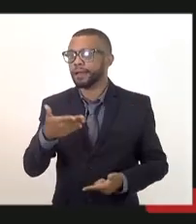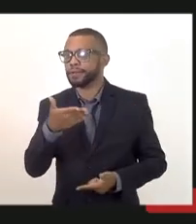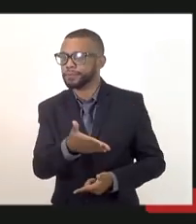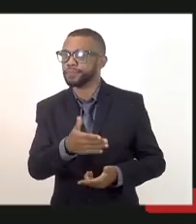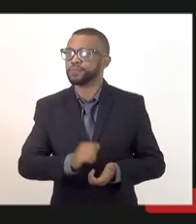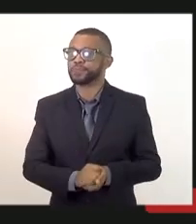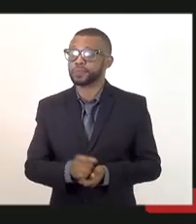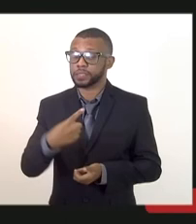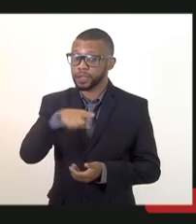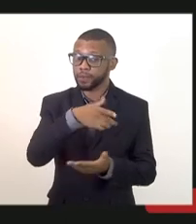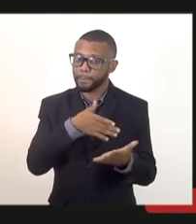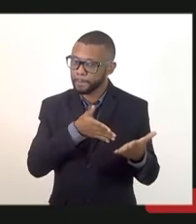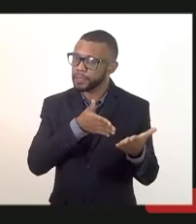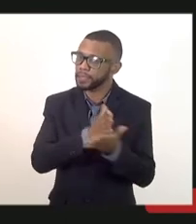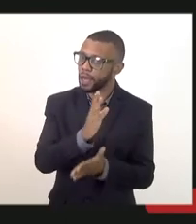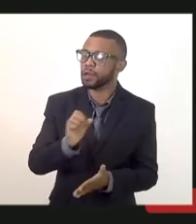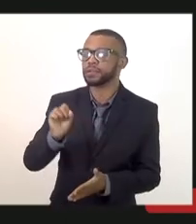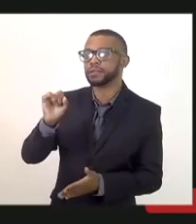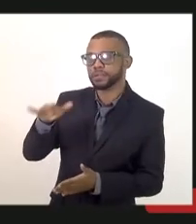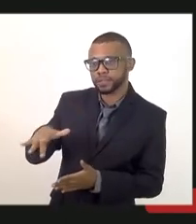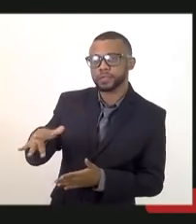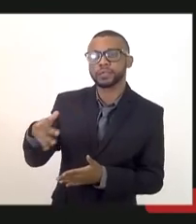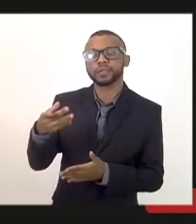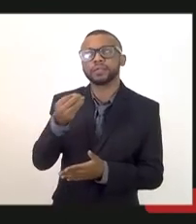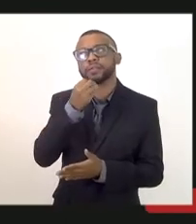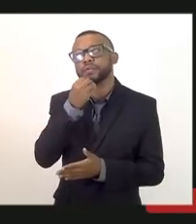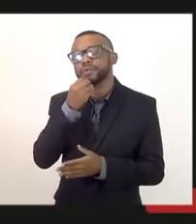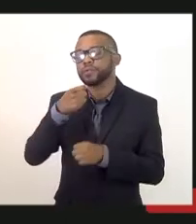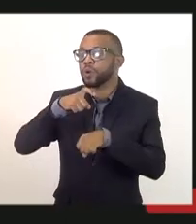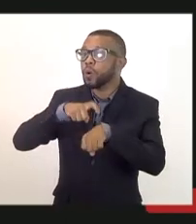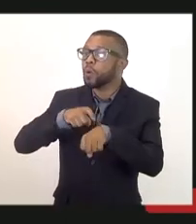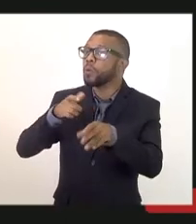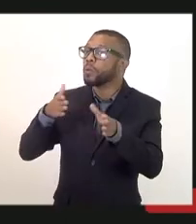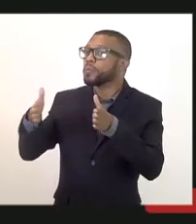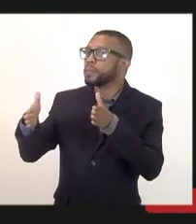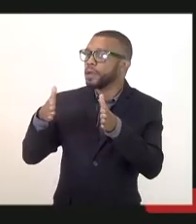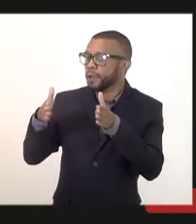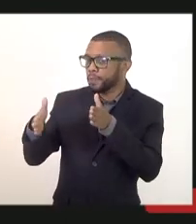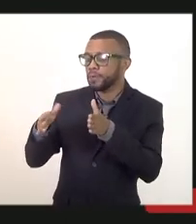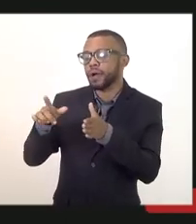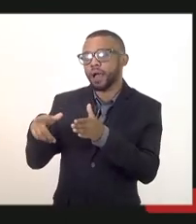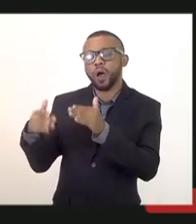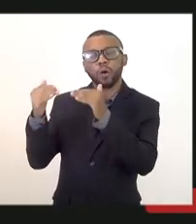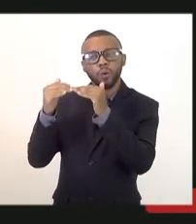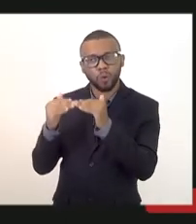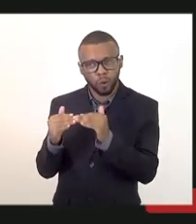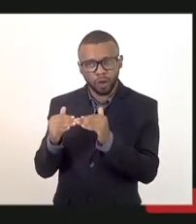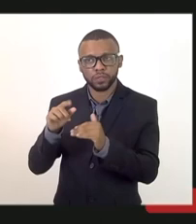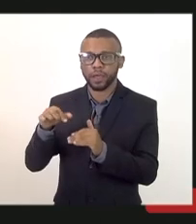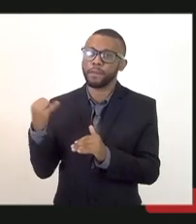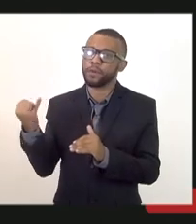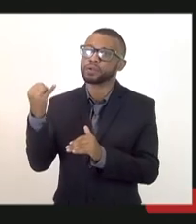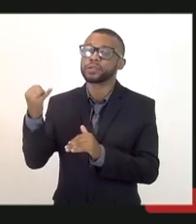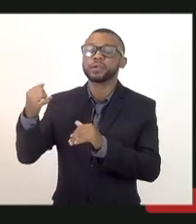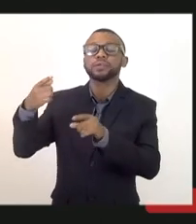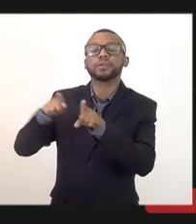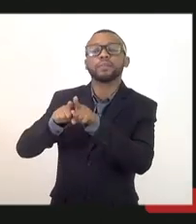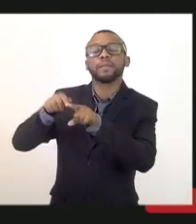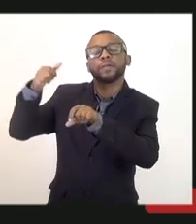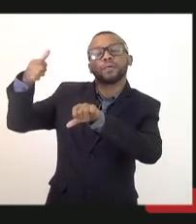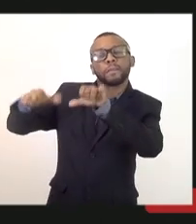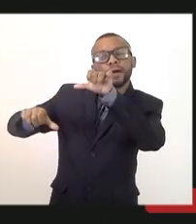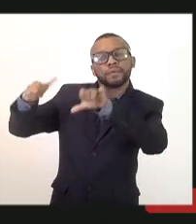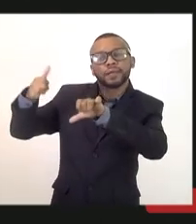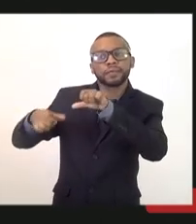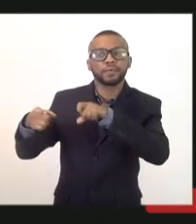passaram sim devido ao lapso temporal concordo que isso é necessário por uma avaliação médica entre